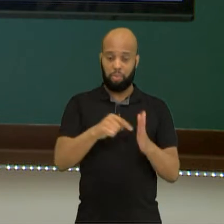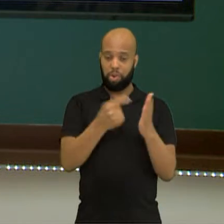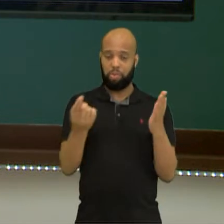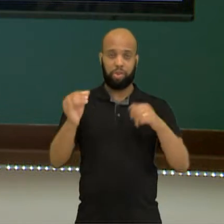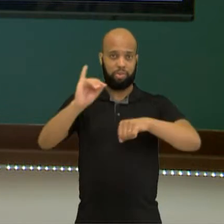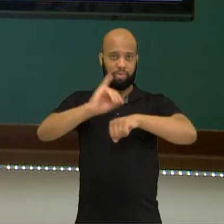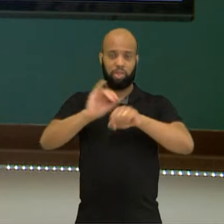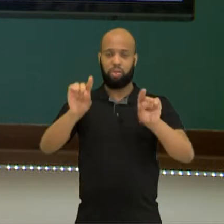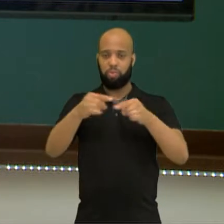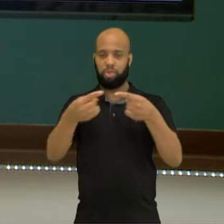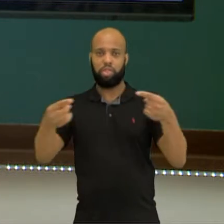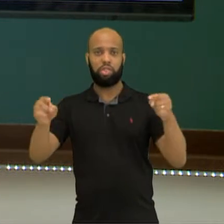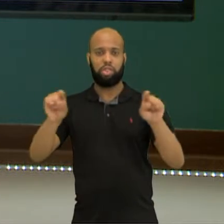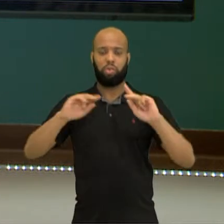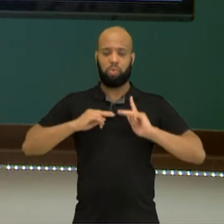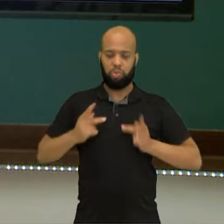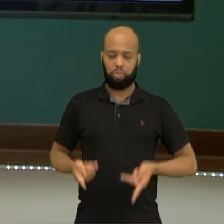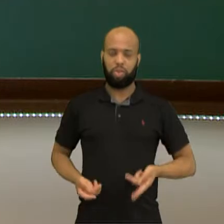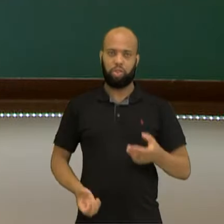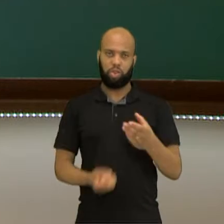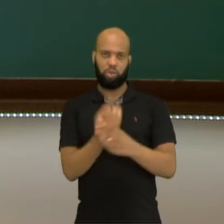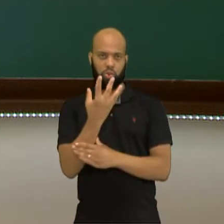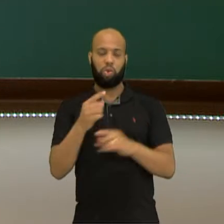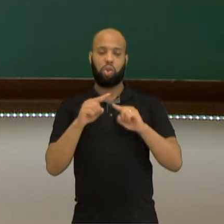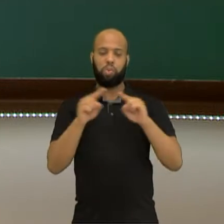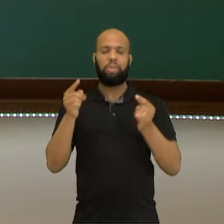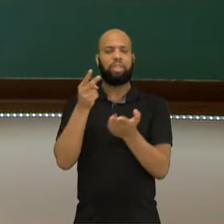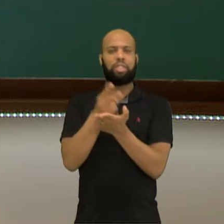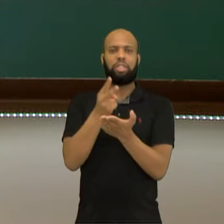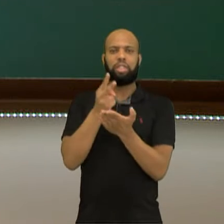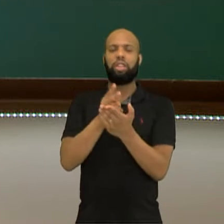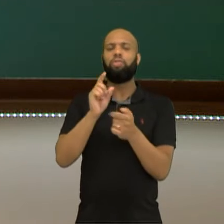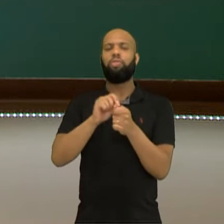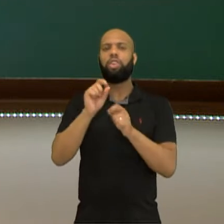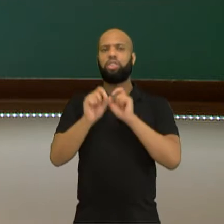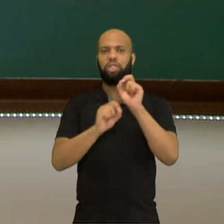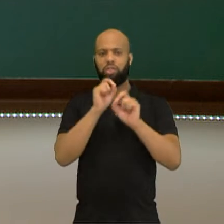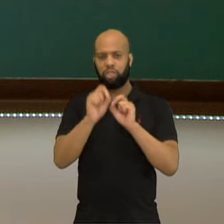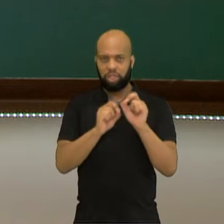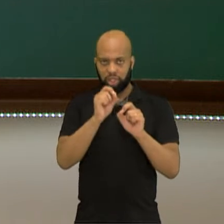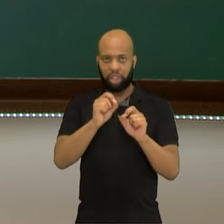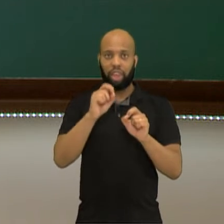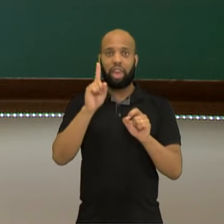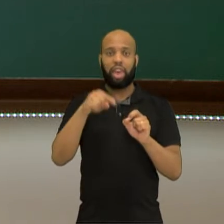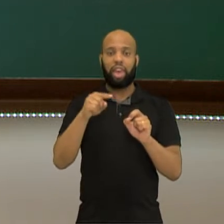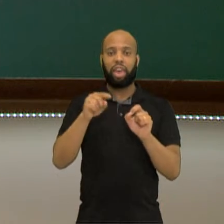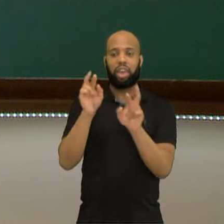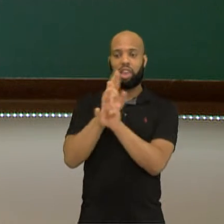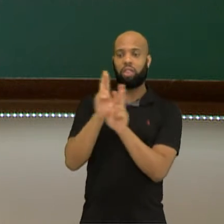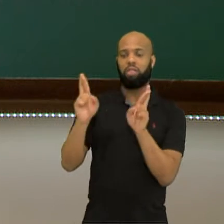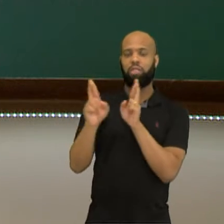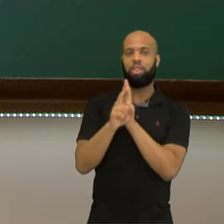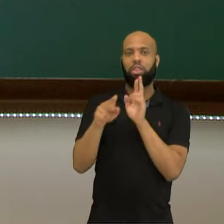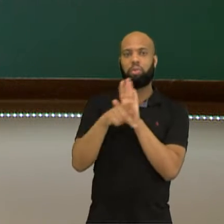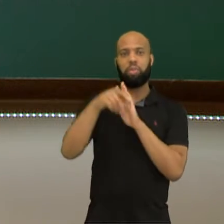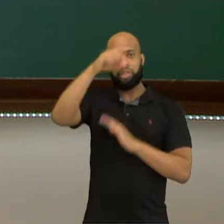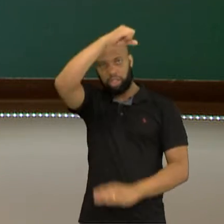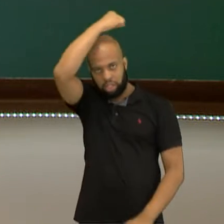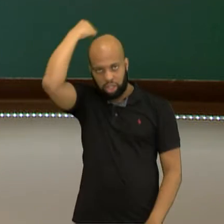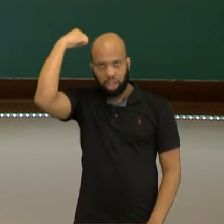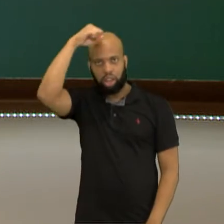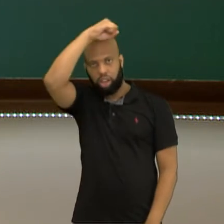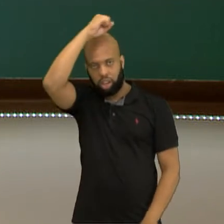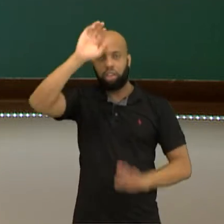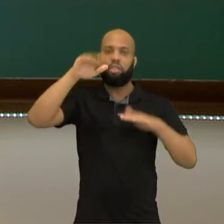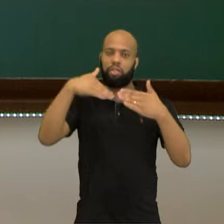si. E o mais legal? Sempre. A atividade do homem sempre está ligada ao sagrado. Com a música não seria